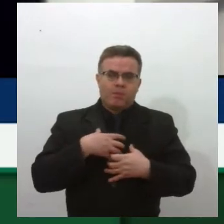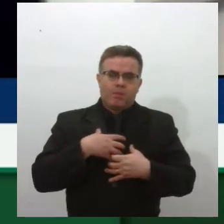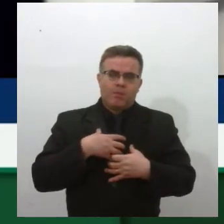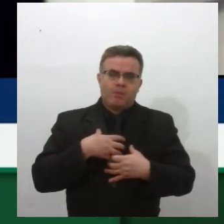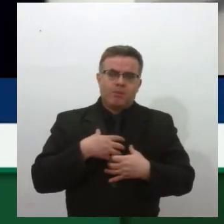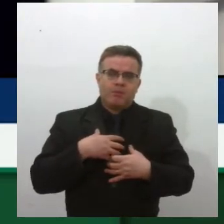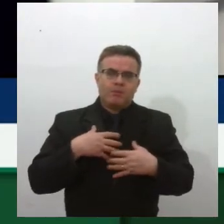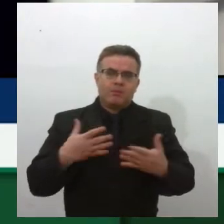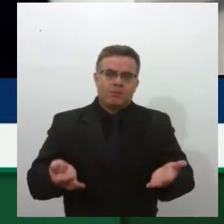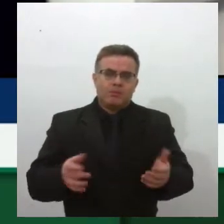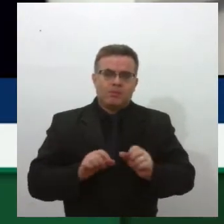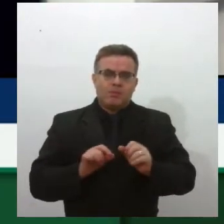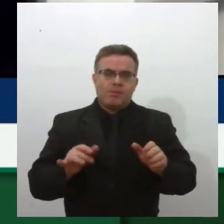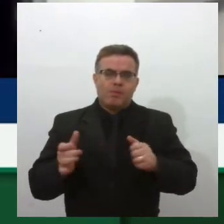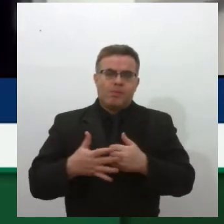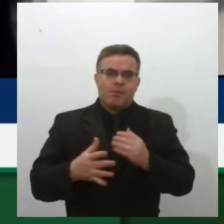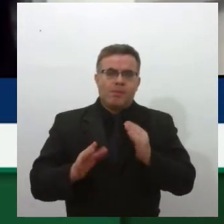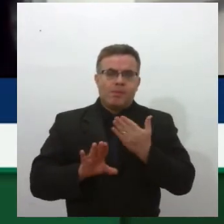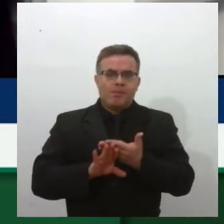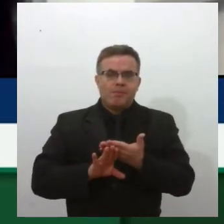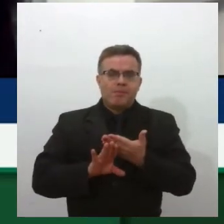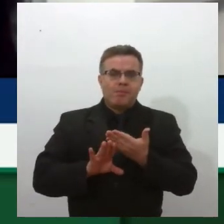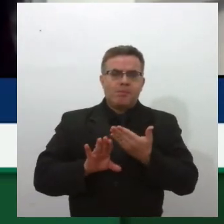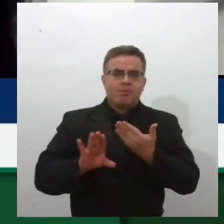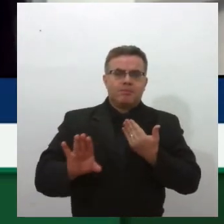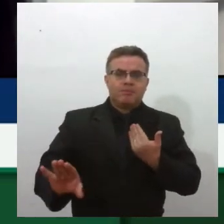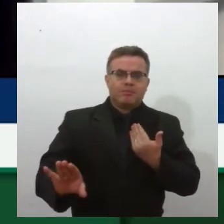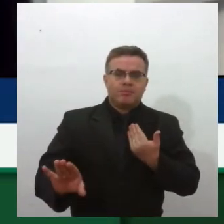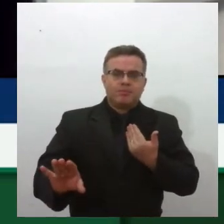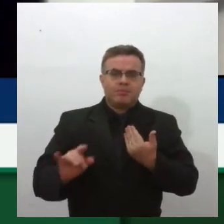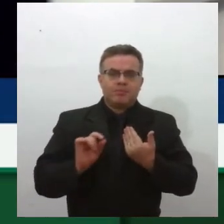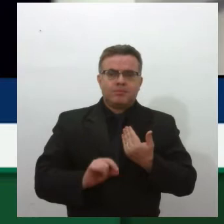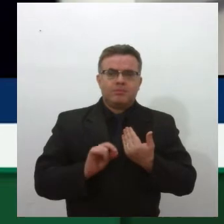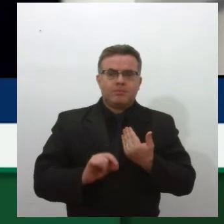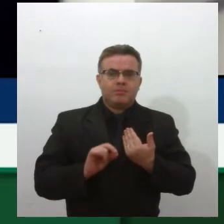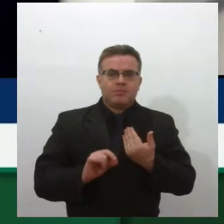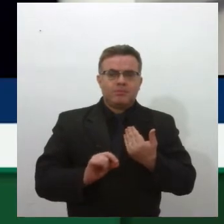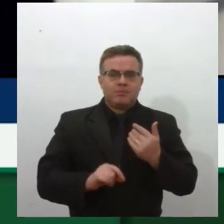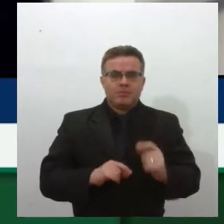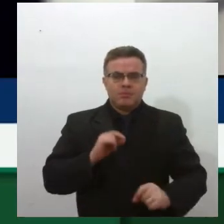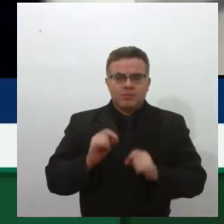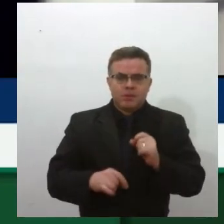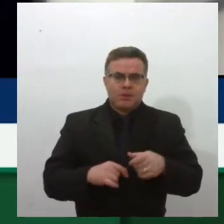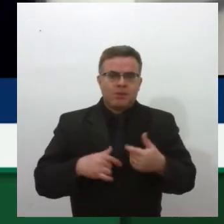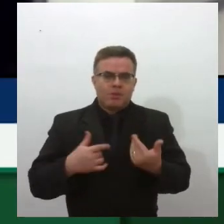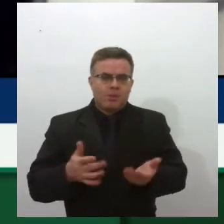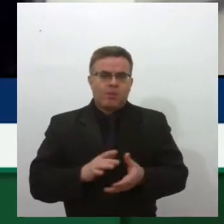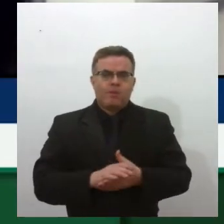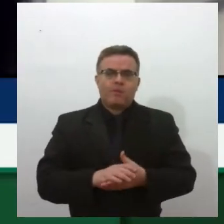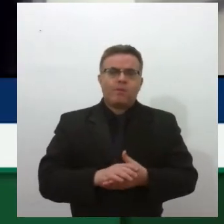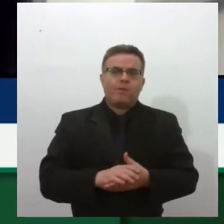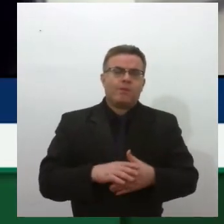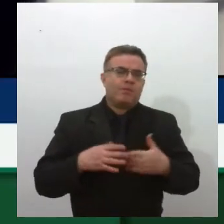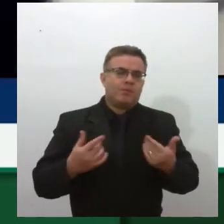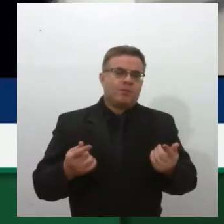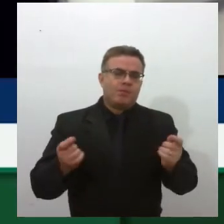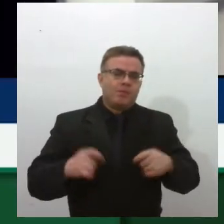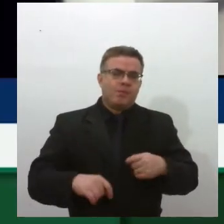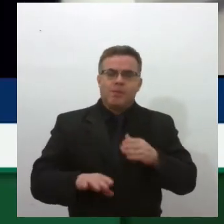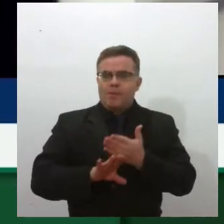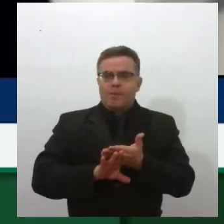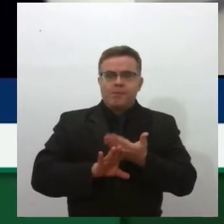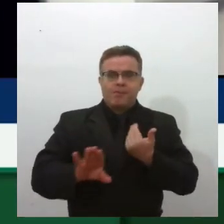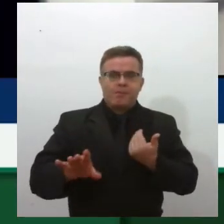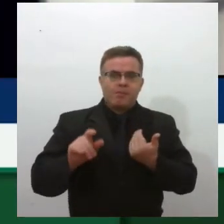Dei a pandemia, fui afastada, e quando eu retornei do afastamento, né, devido à pandemia,